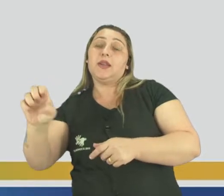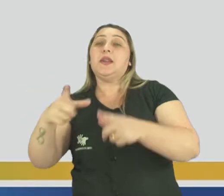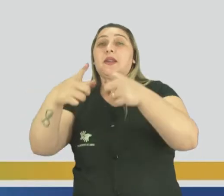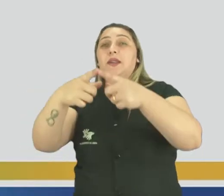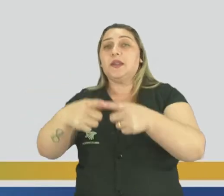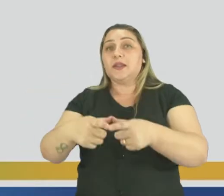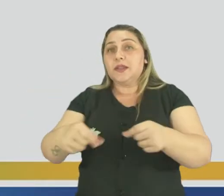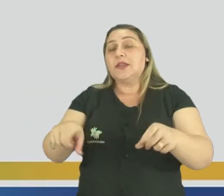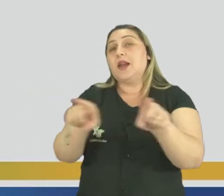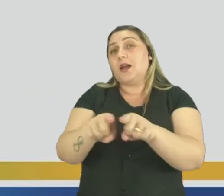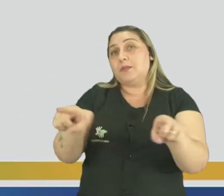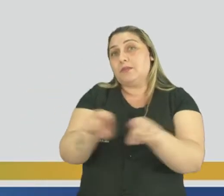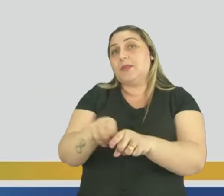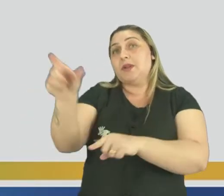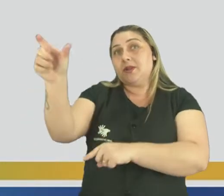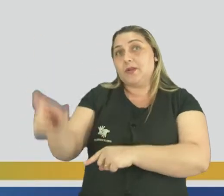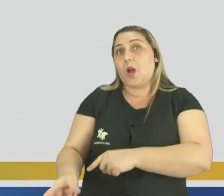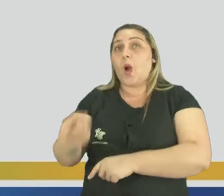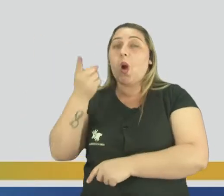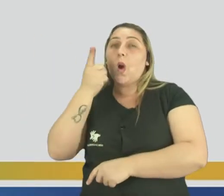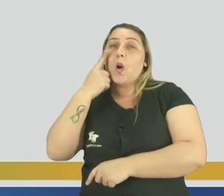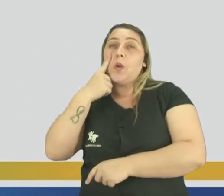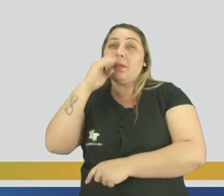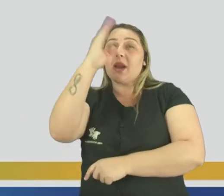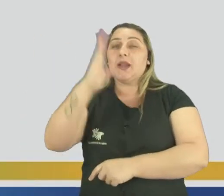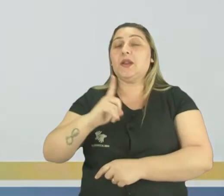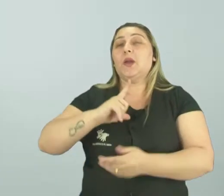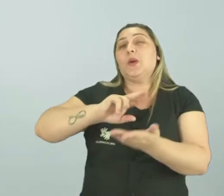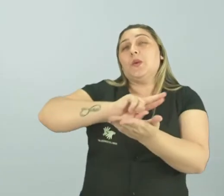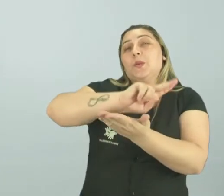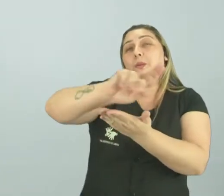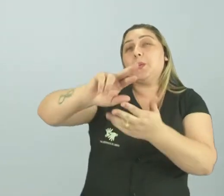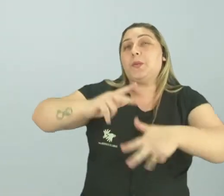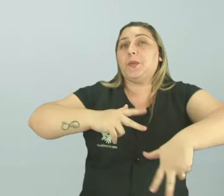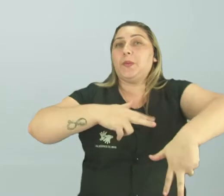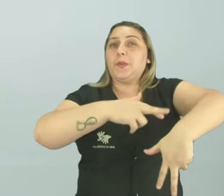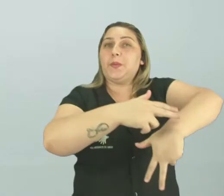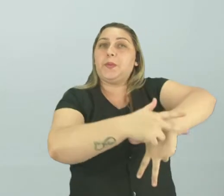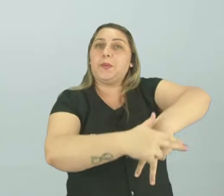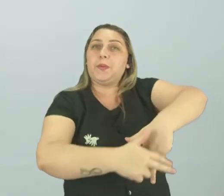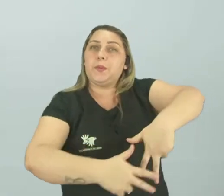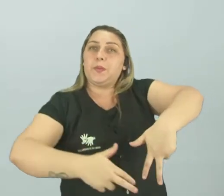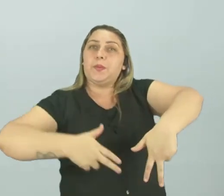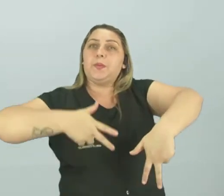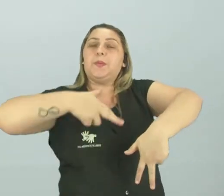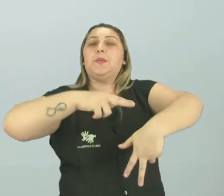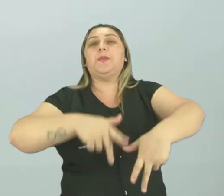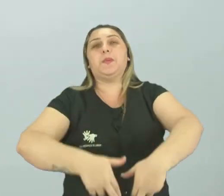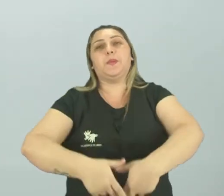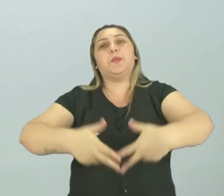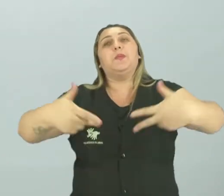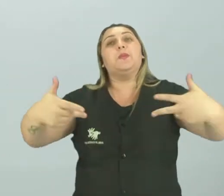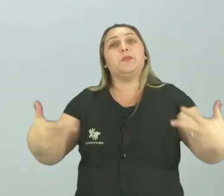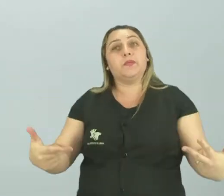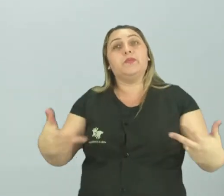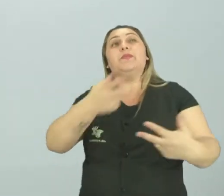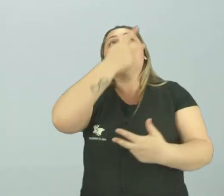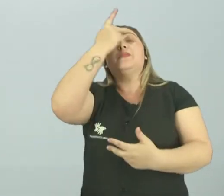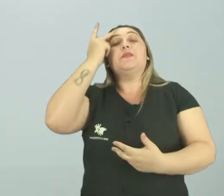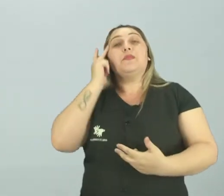Então, o nosso Brasil é diversificado. Olha aqui pra mim, ó. O Brasil, ele tem muita diversidade, tem diversidade de